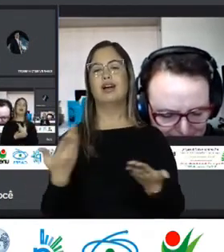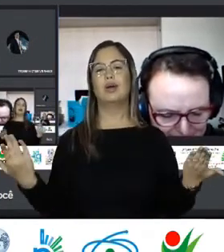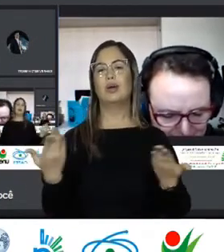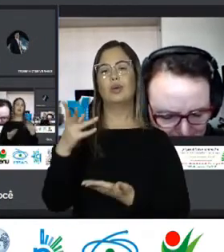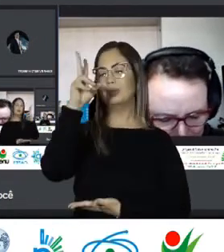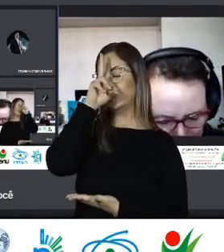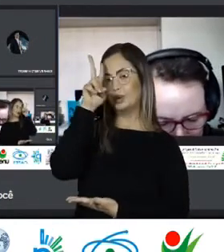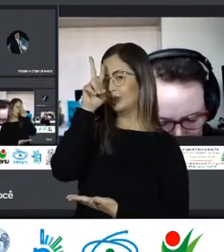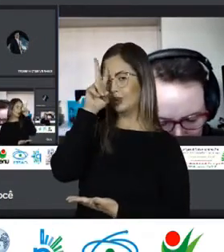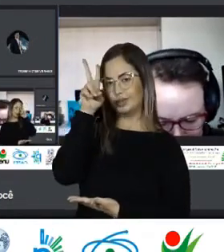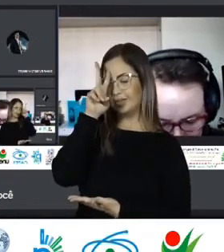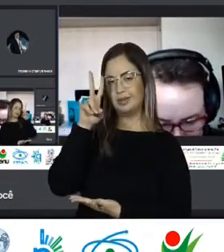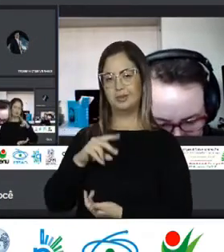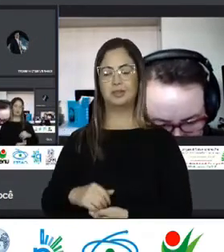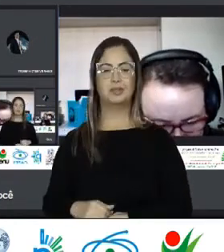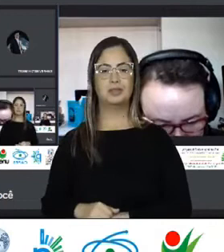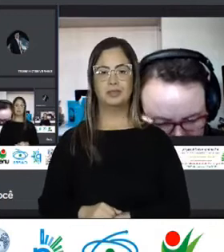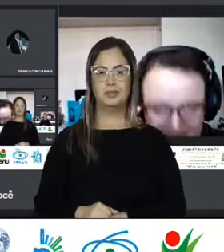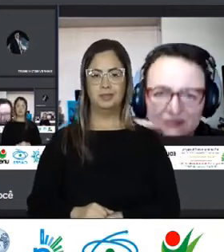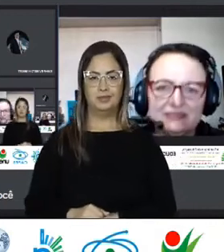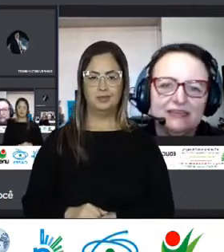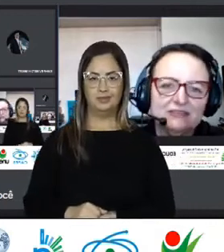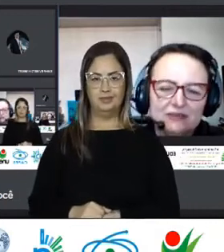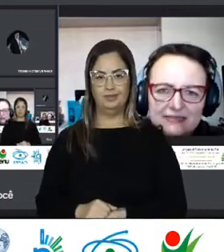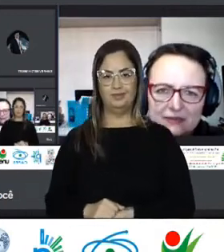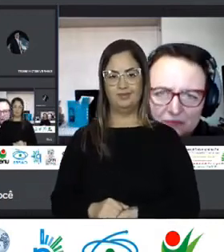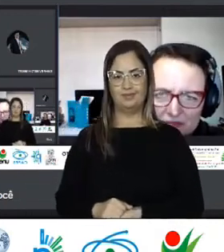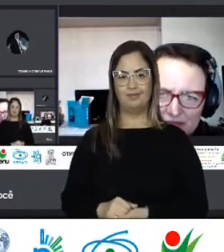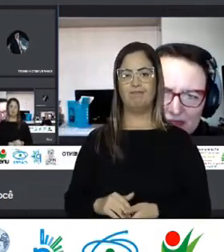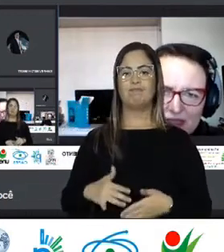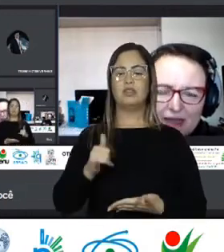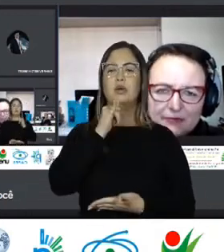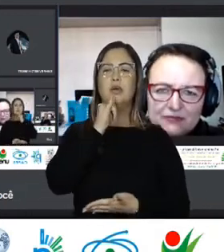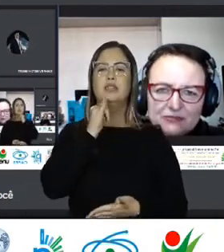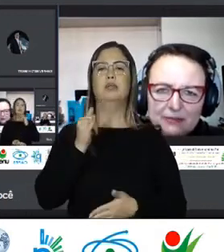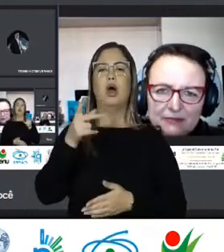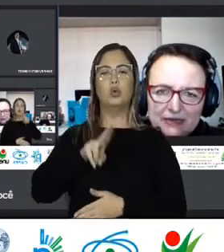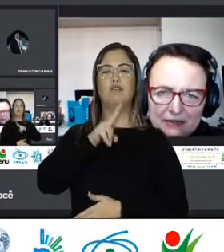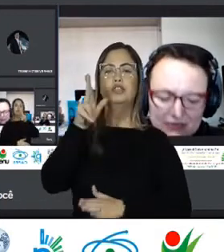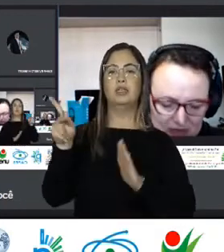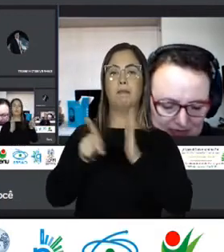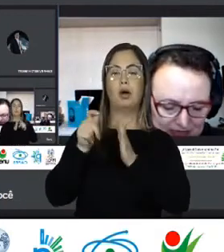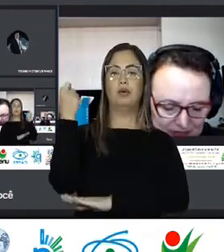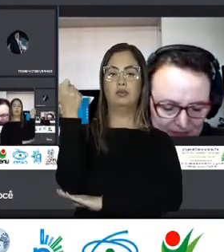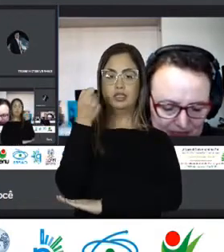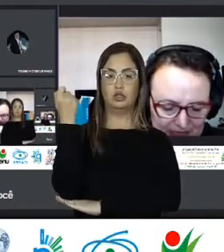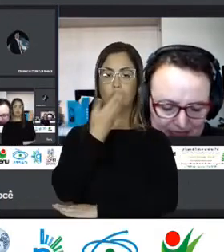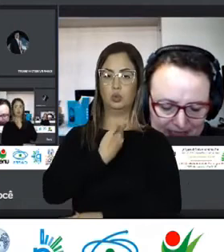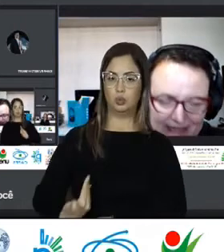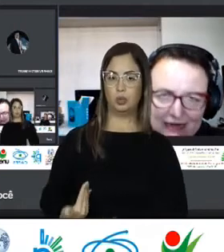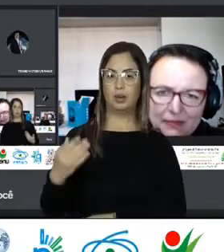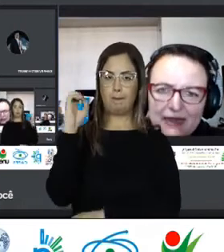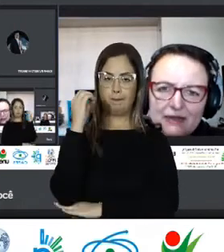anotei aqui Nós temos aqui Nas relações internacionais Da URQ A professora Pâmela Marconato